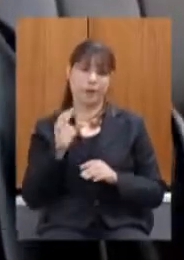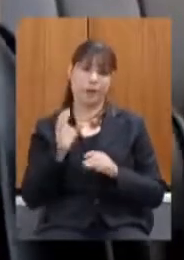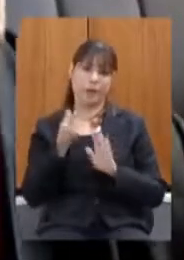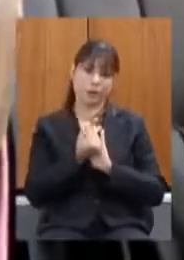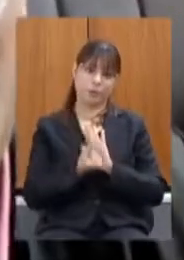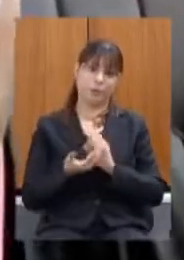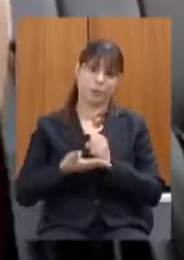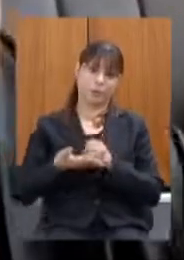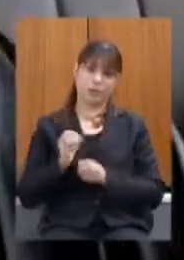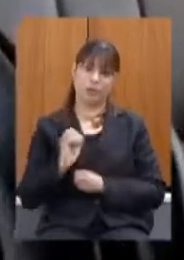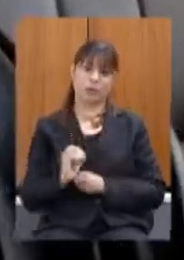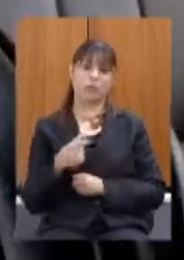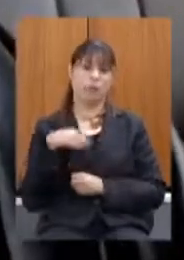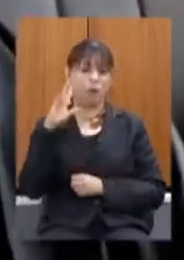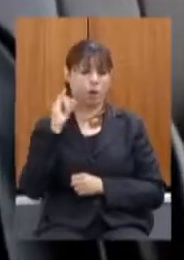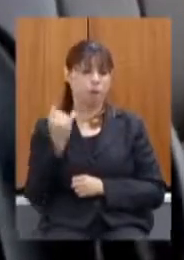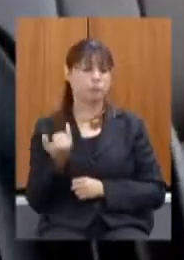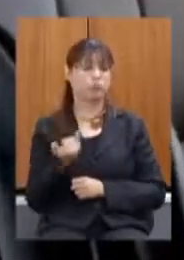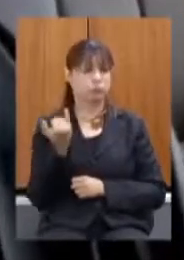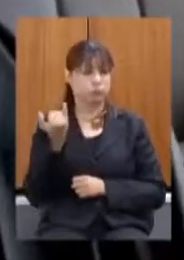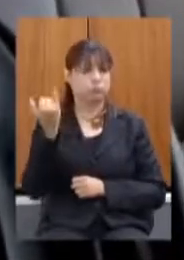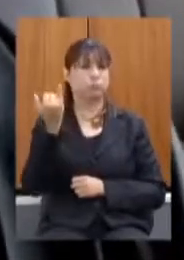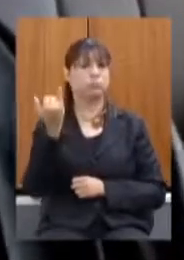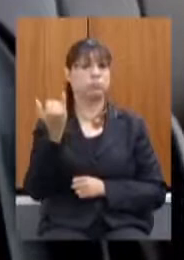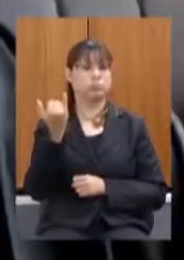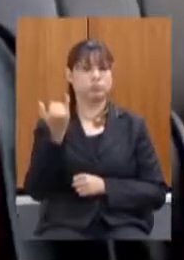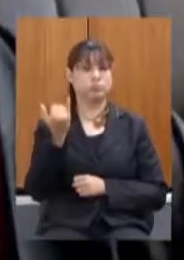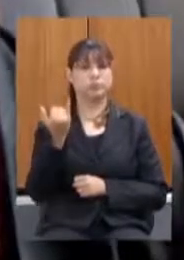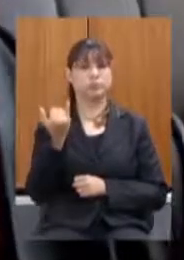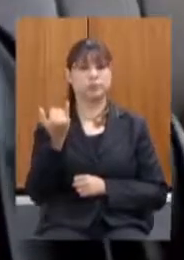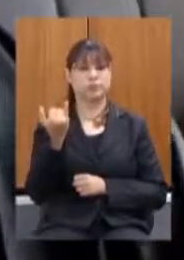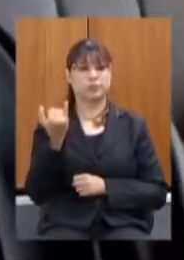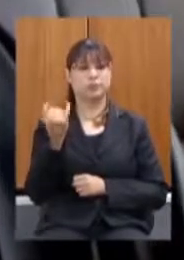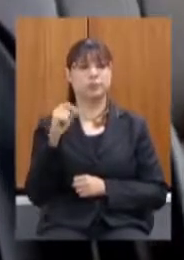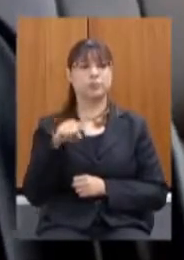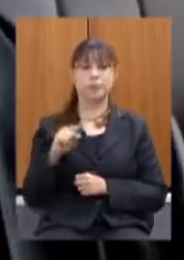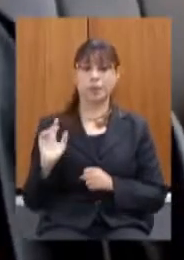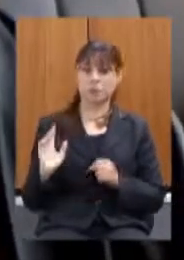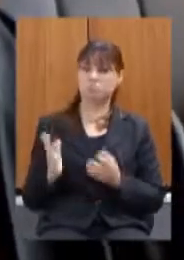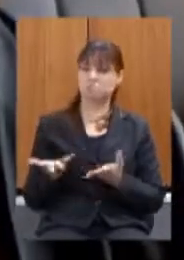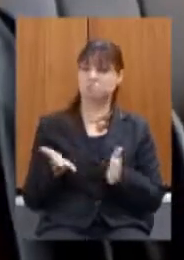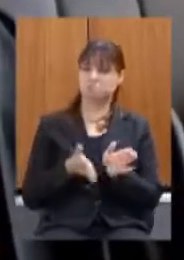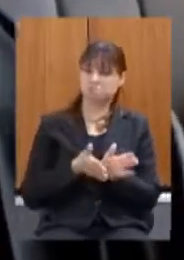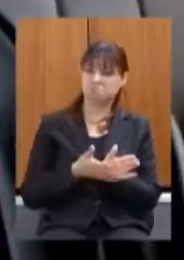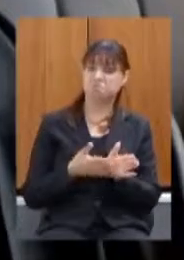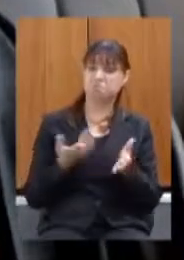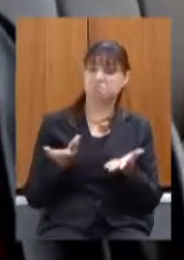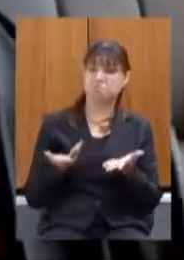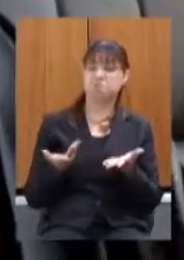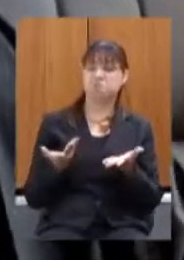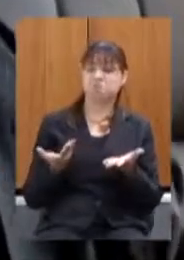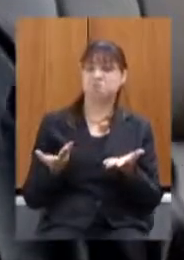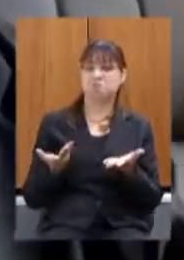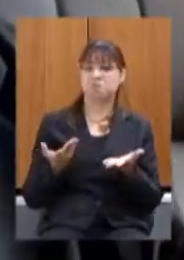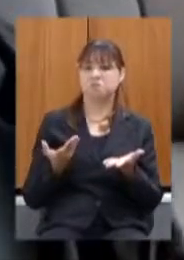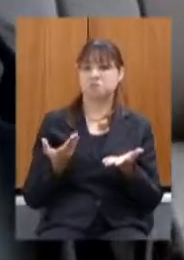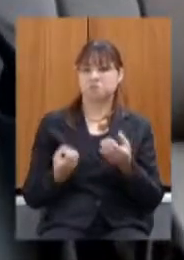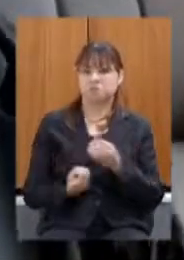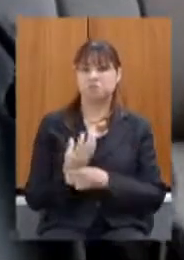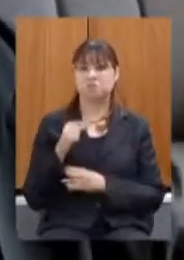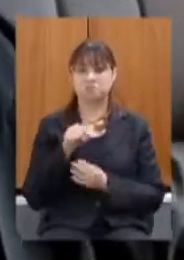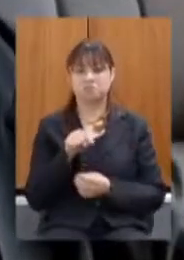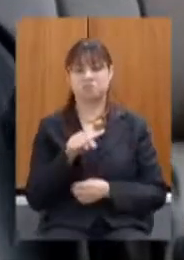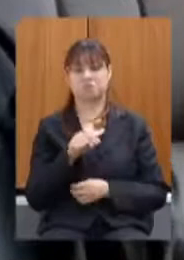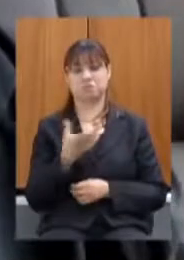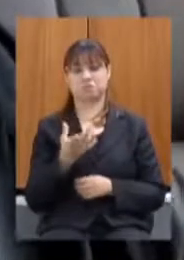interessantíssimo acho que é uma iniciativa muito louvável de implantar o orçamento base zero